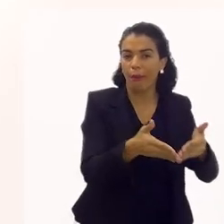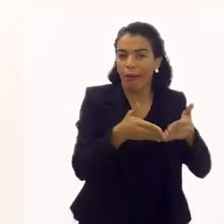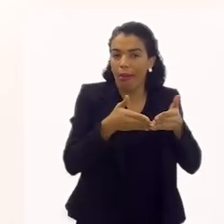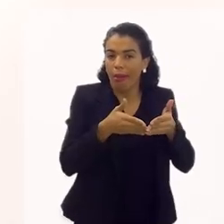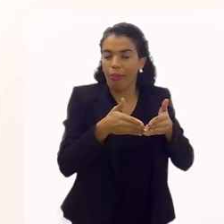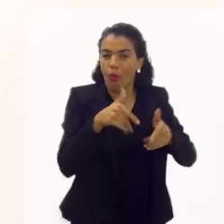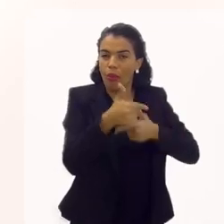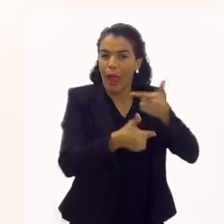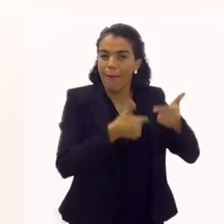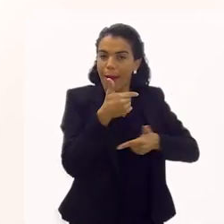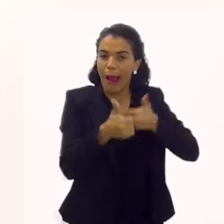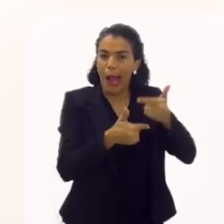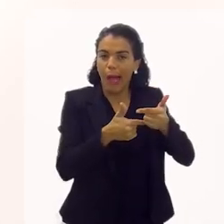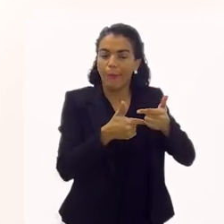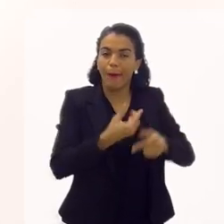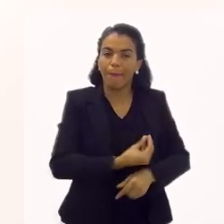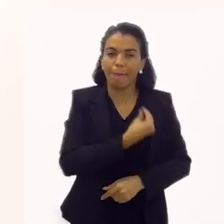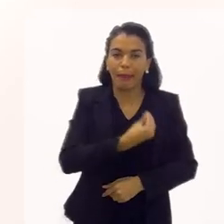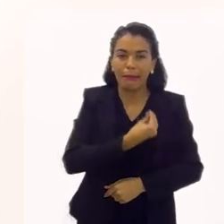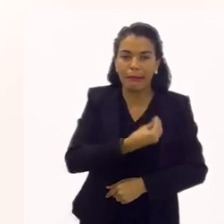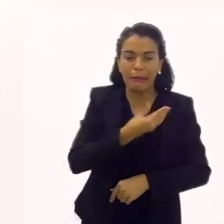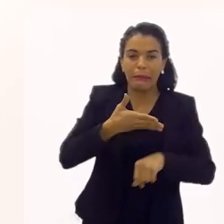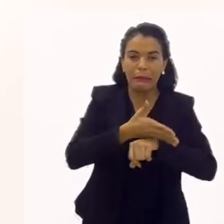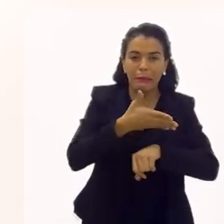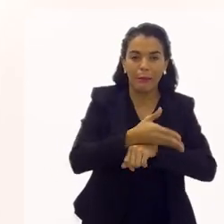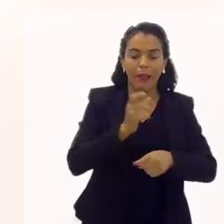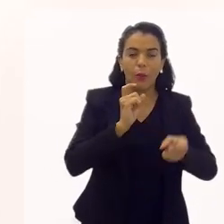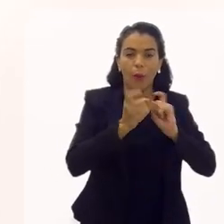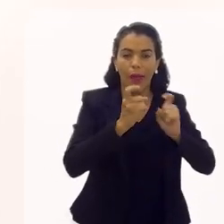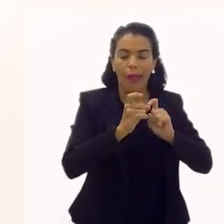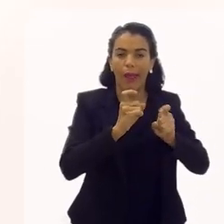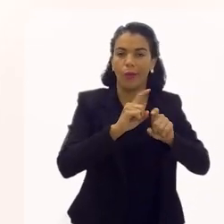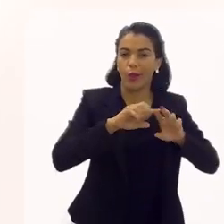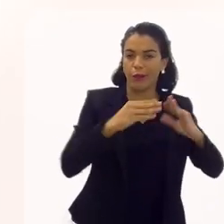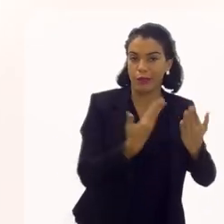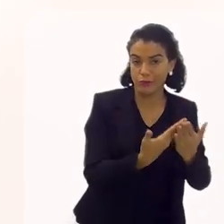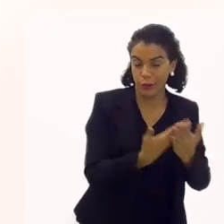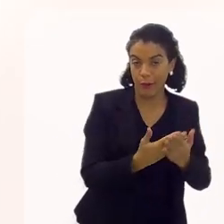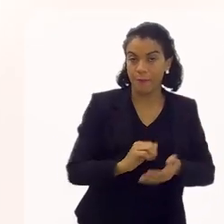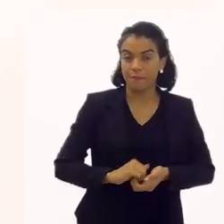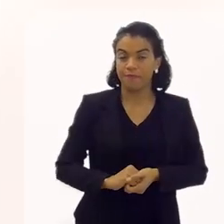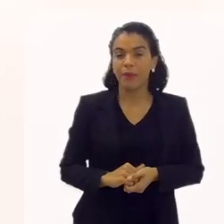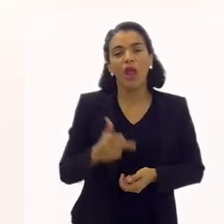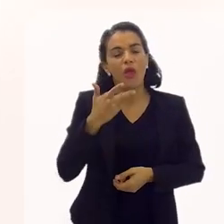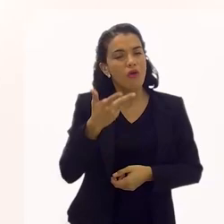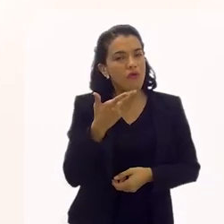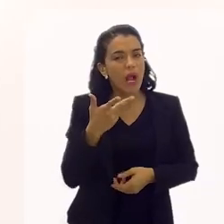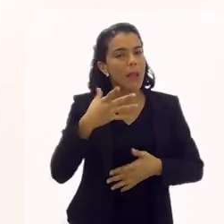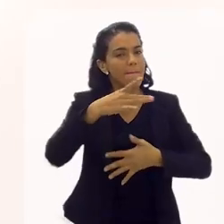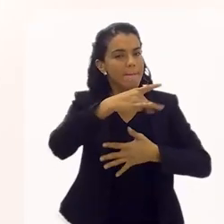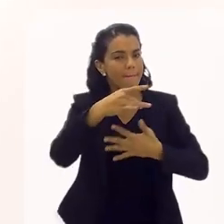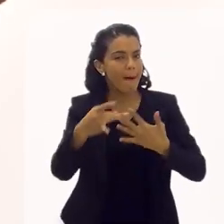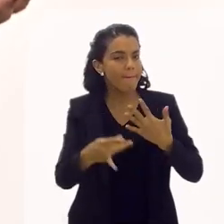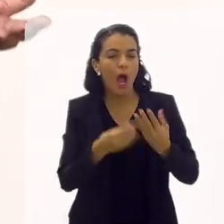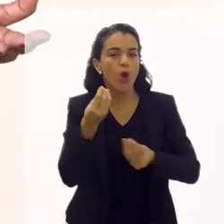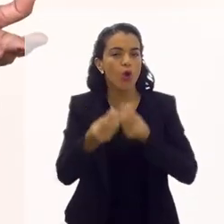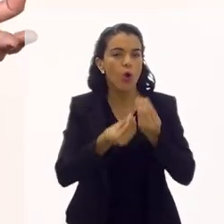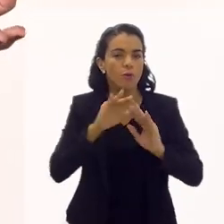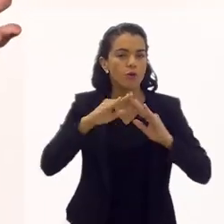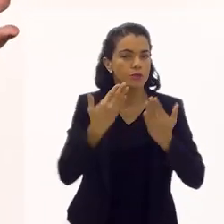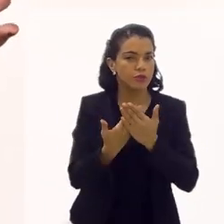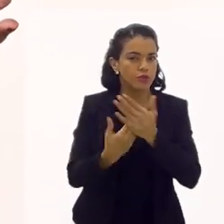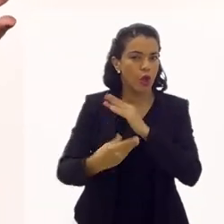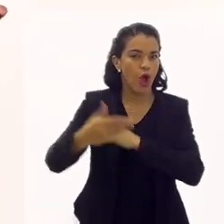para ir a uma reunião, o que quer que seja. E aí eu falei muito sobre como eram as escolas